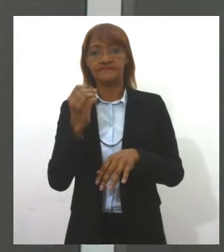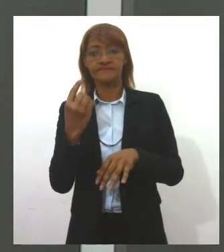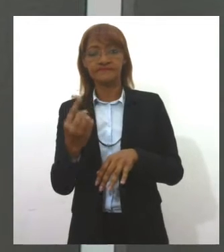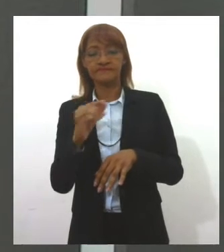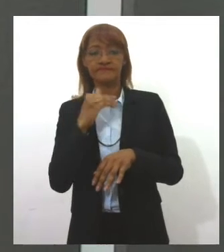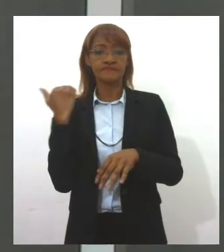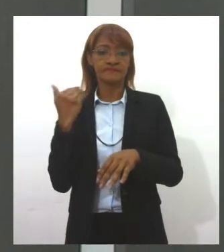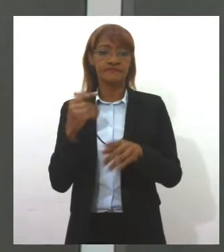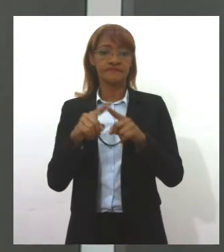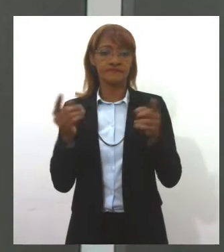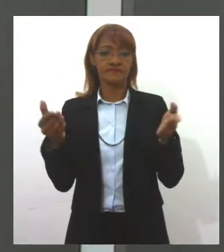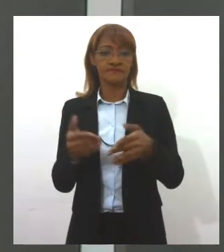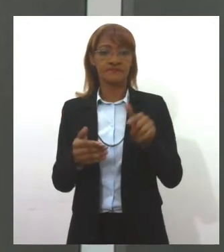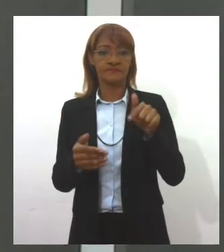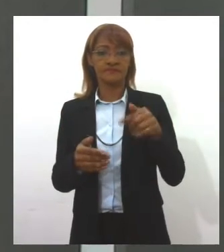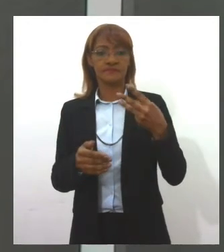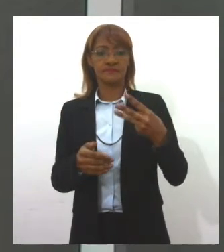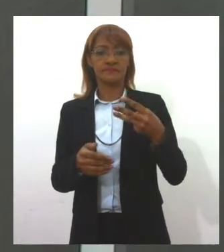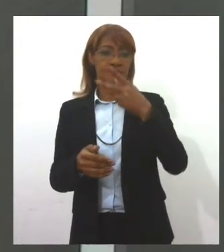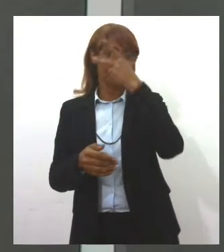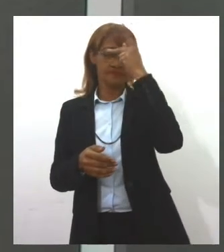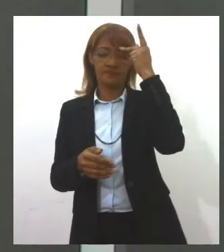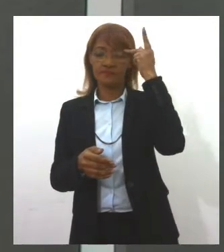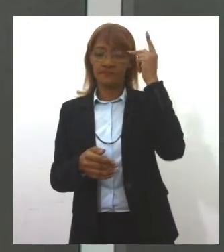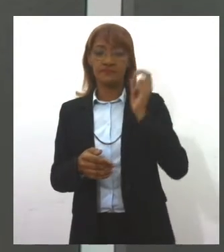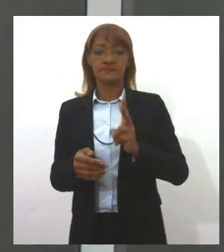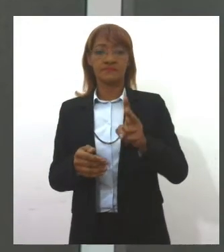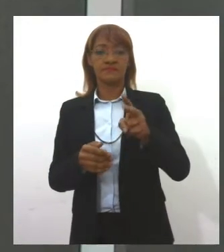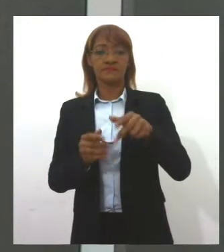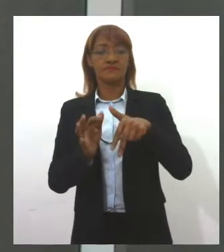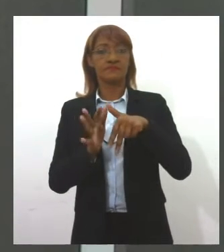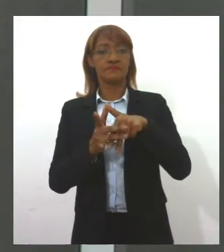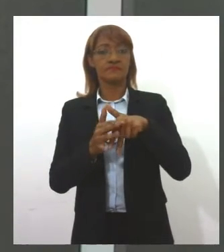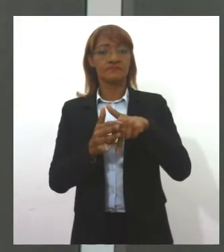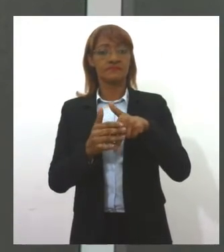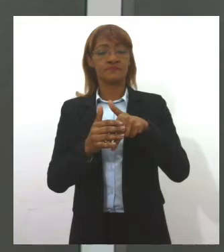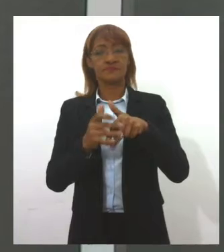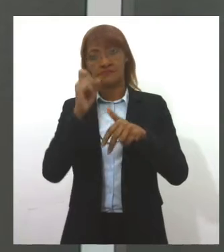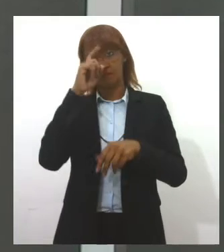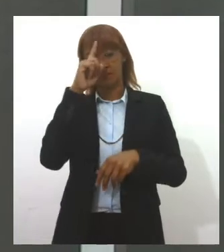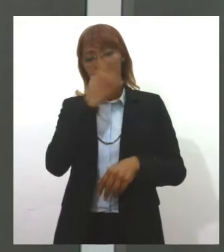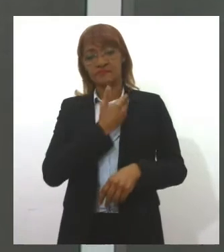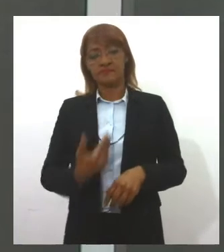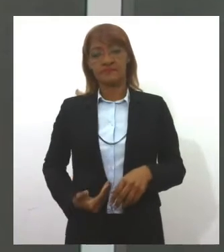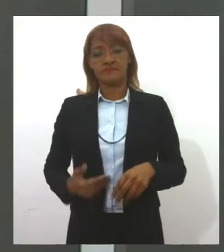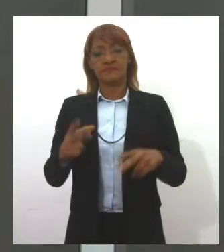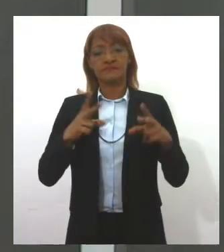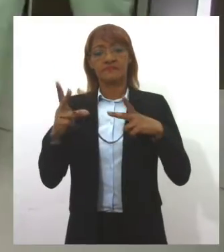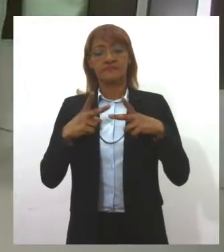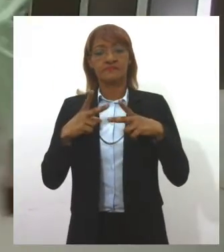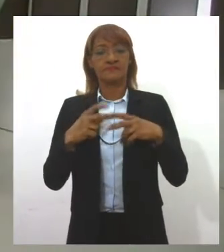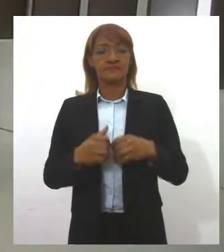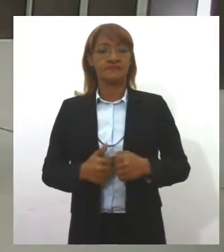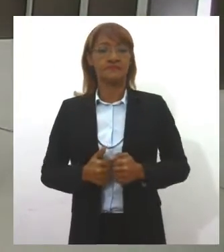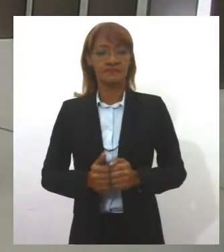momento, 73 pessoas estão internadas em leitos de hospitais públicos e privados. Agora vamos a um rápido